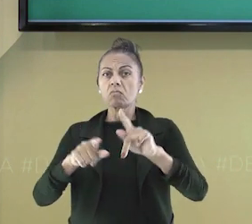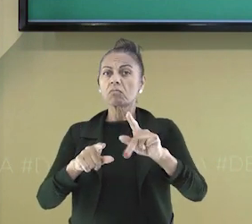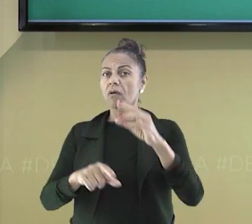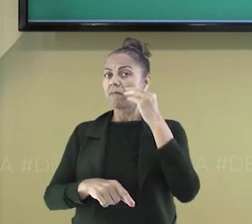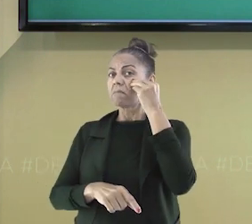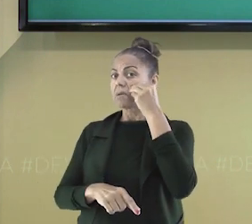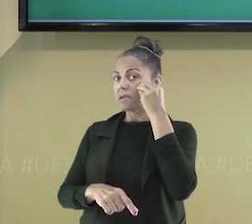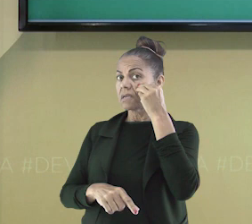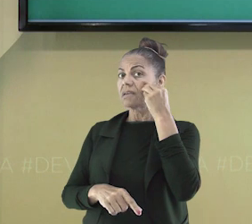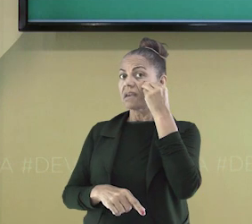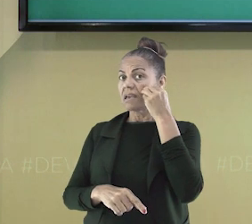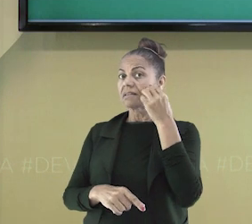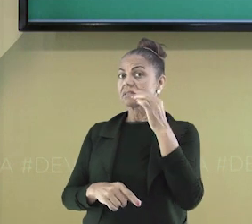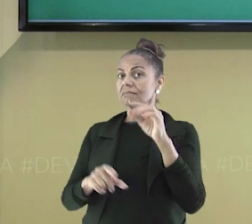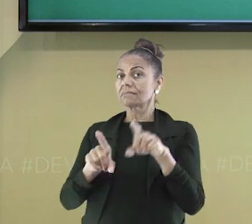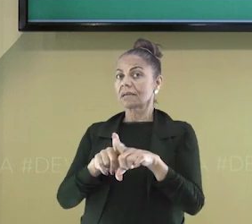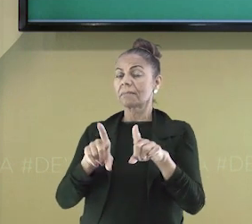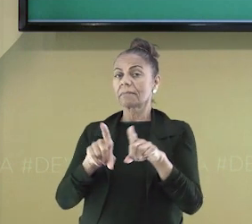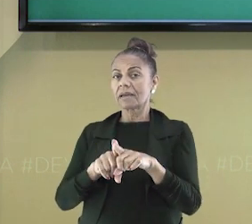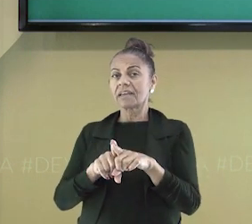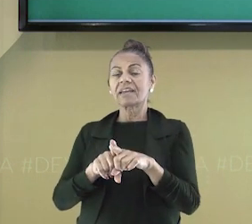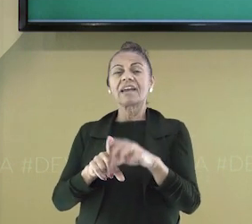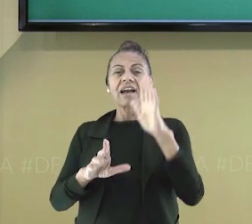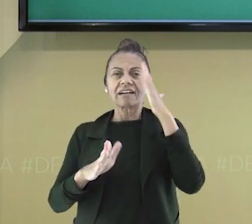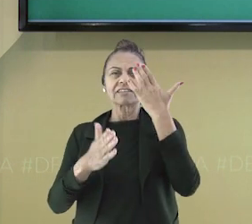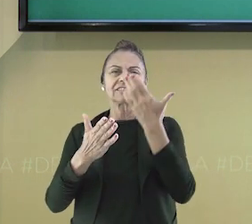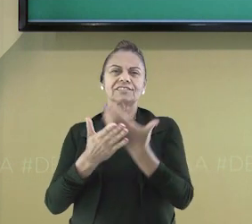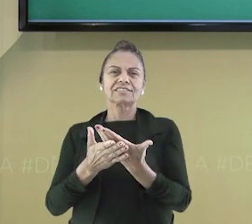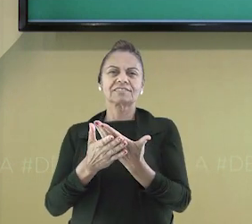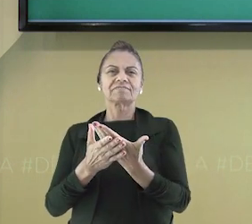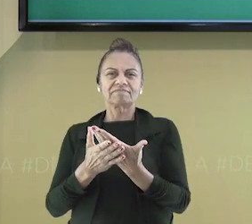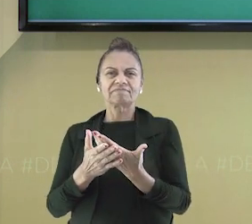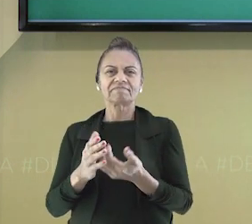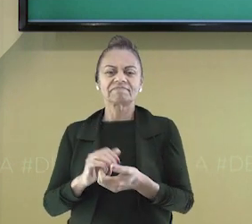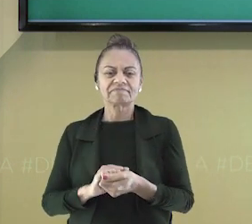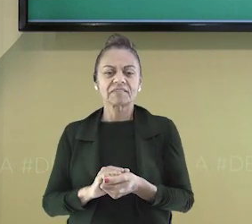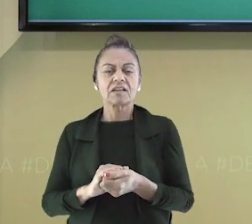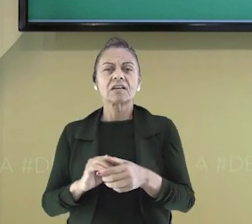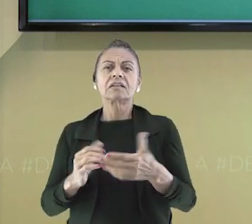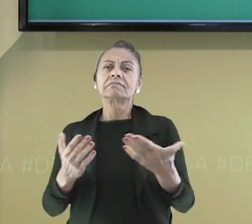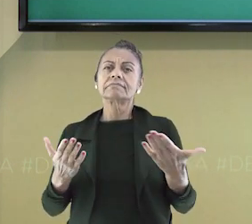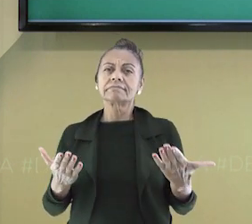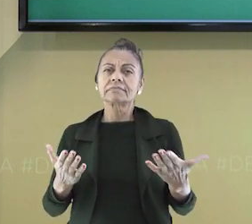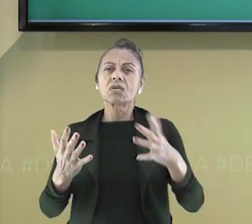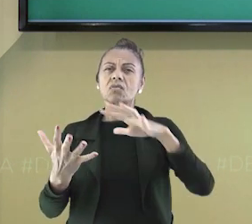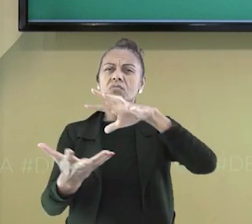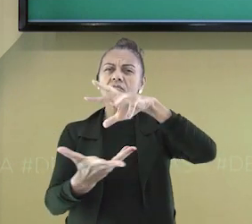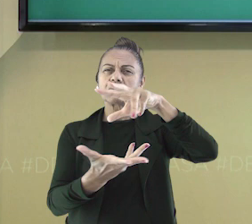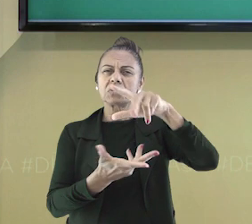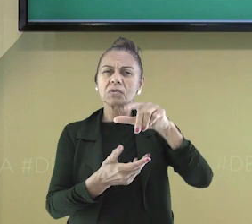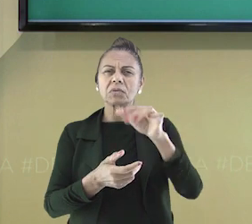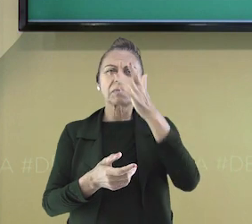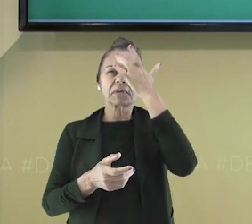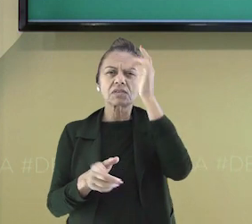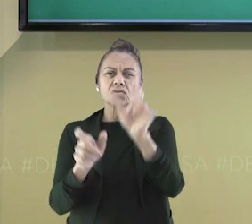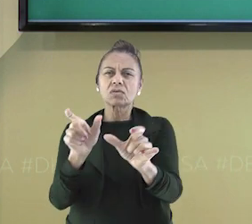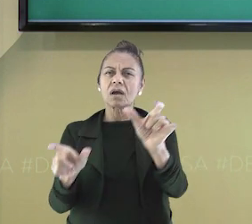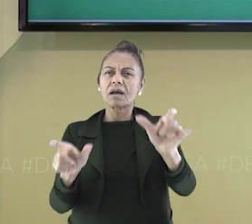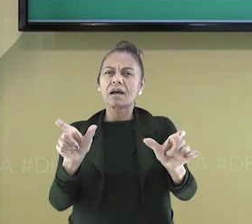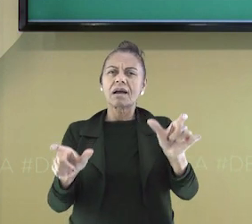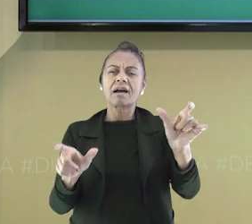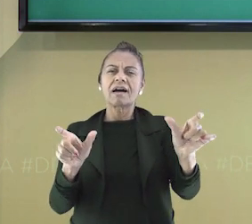aquele povo viveu e em que acredita. No entanto, o mundo e as pessoas se